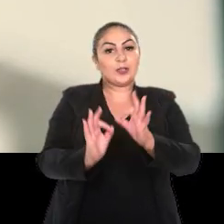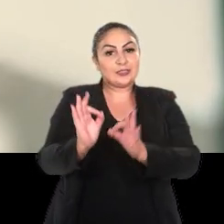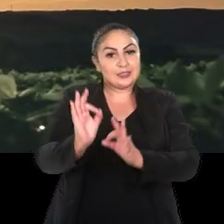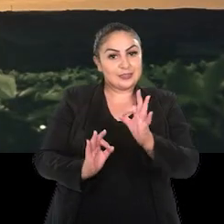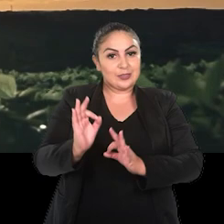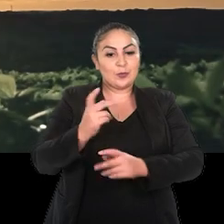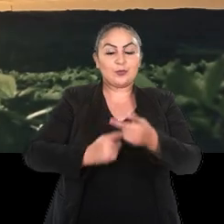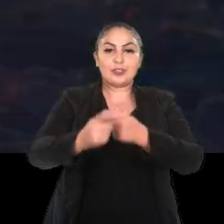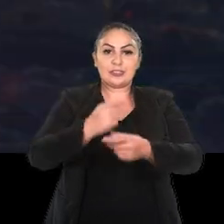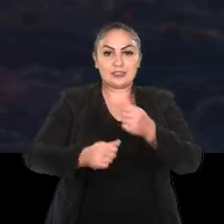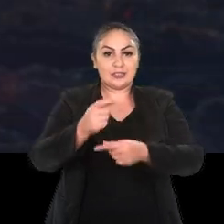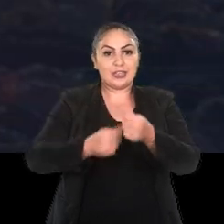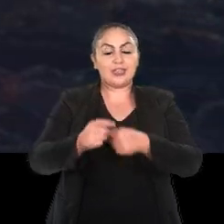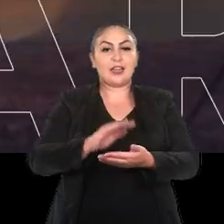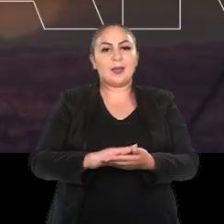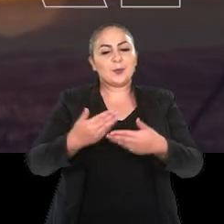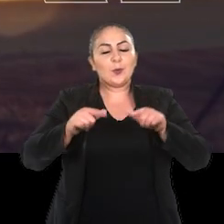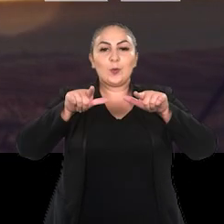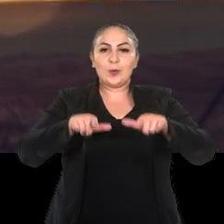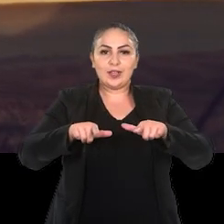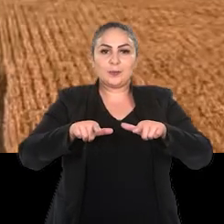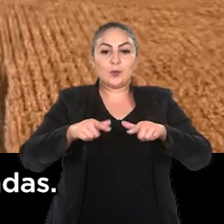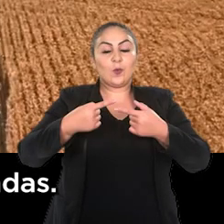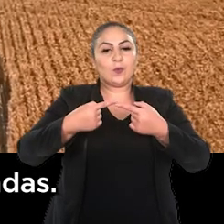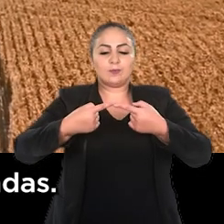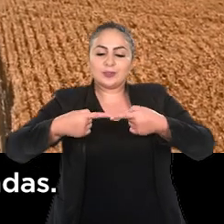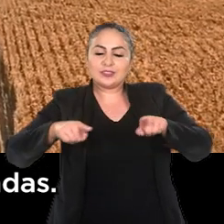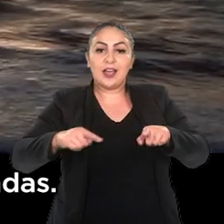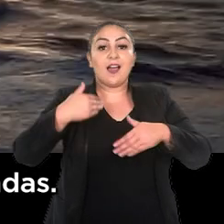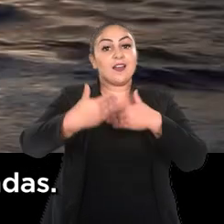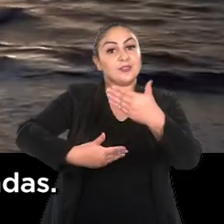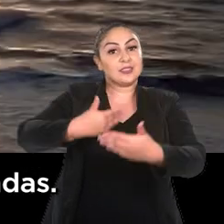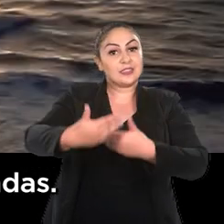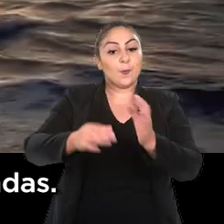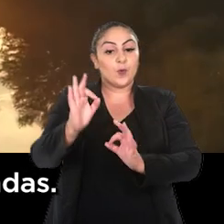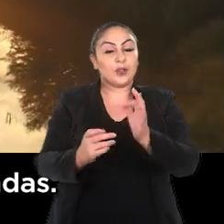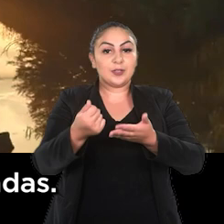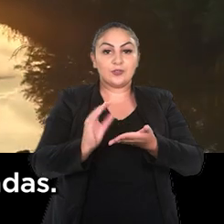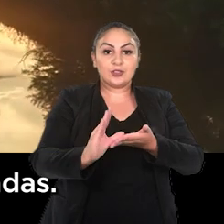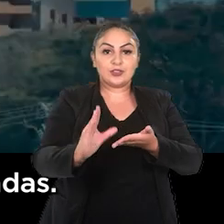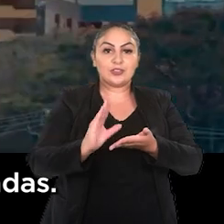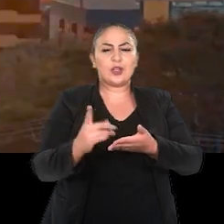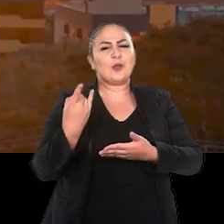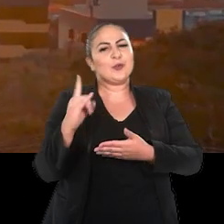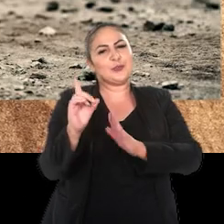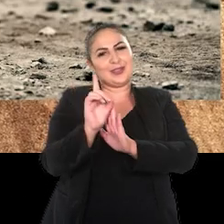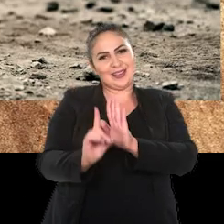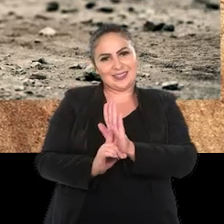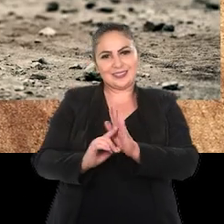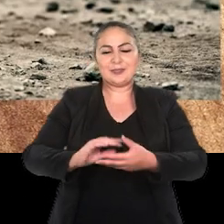financeira abriu espaço para o governo lançar o Avançar, o maior programa de investimentos das últimas décadas.